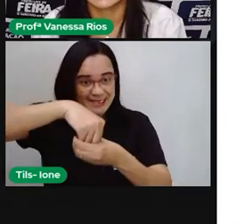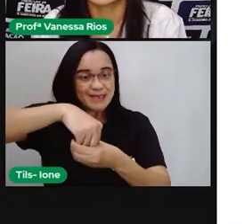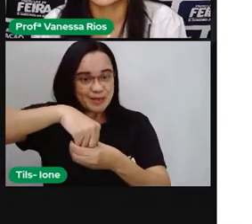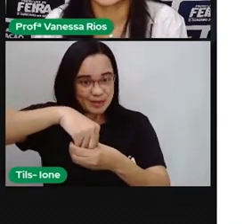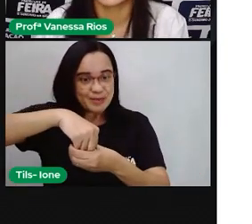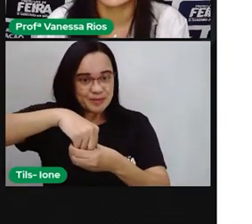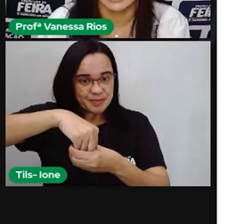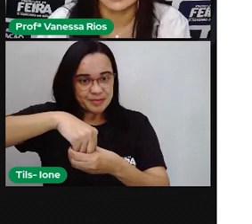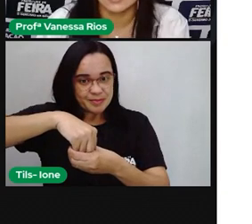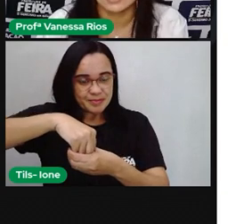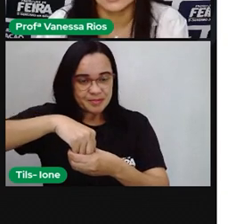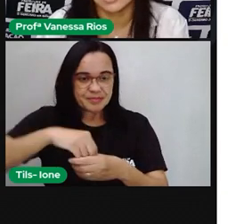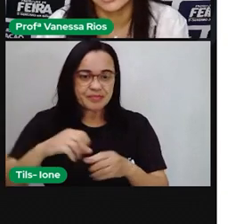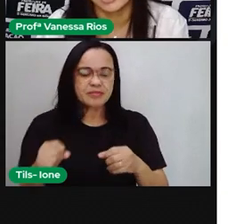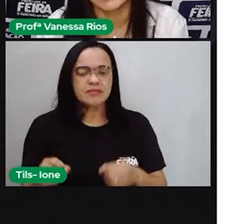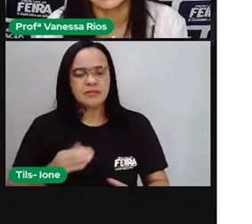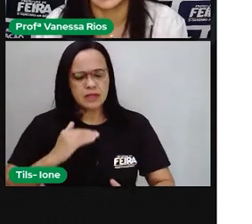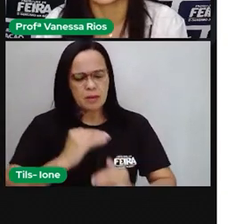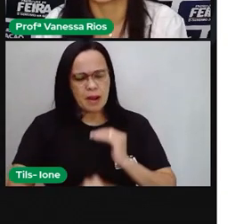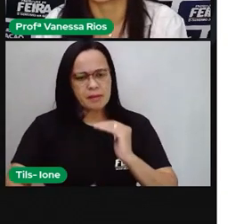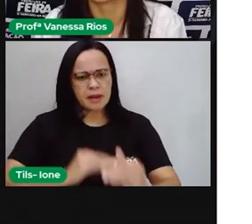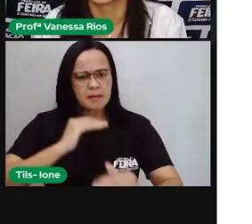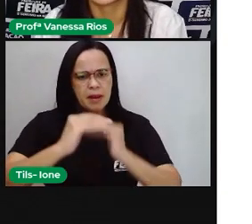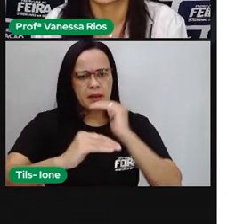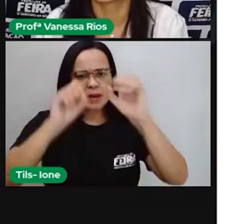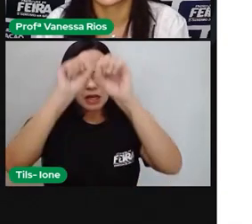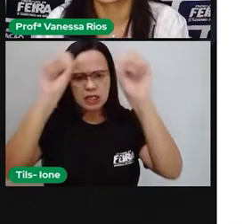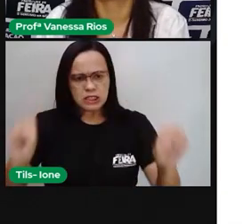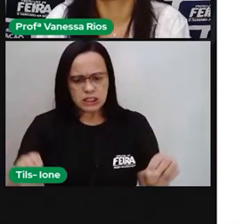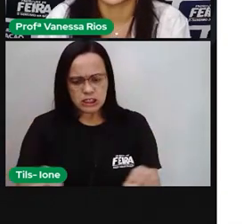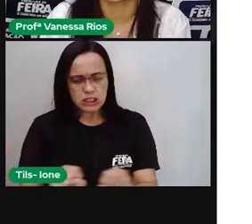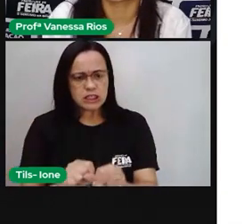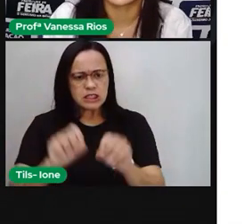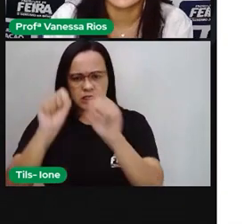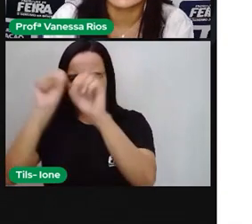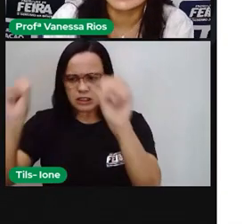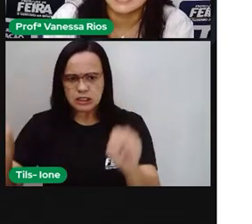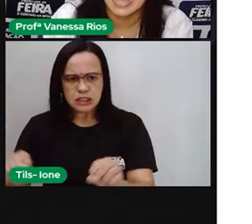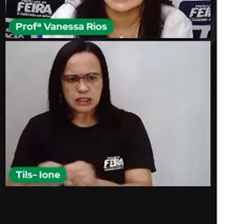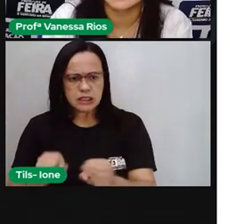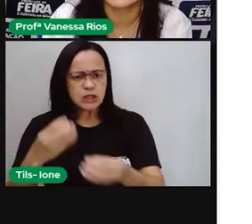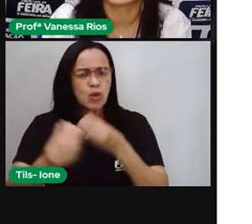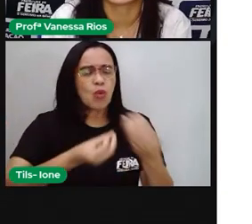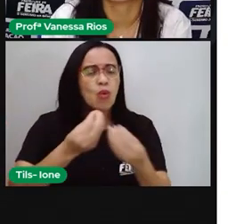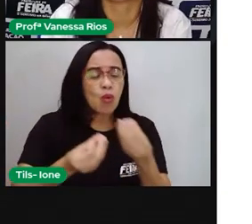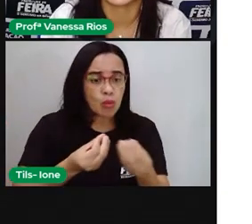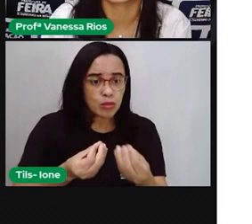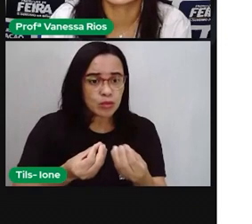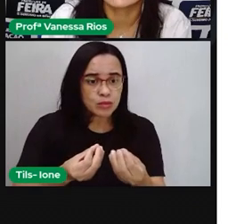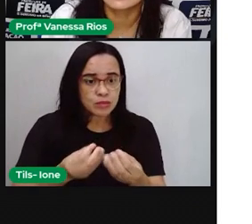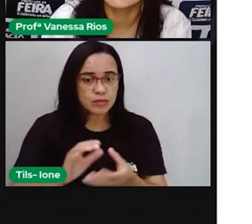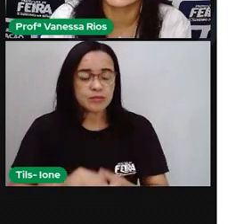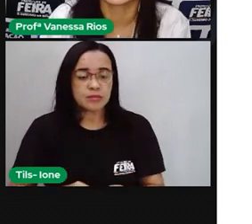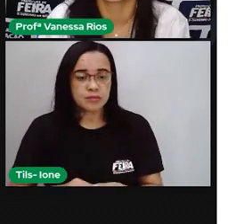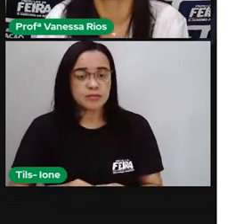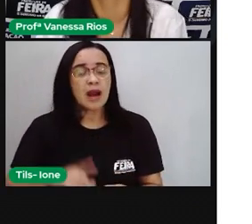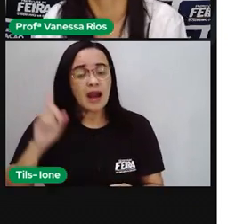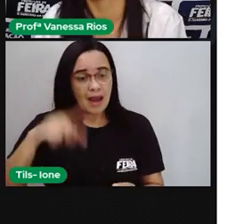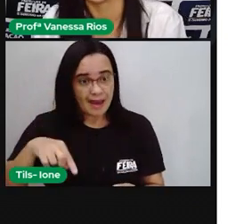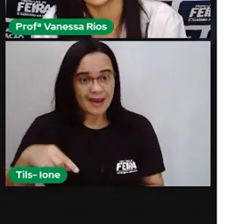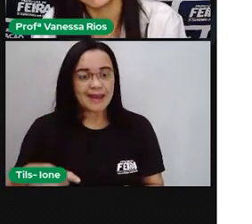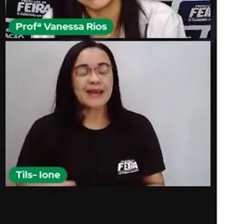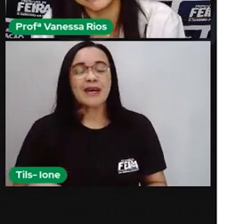determinados processos que os sistemas realizam, eles só conseguem realizar dependendo da ação que